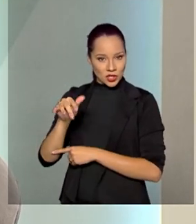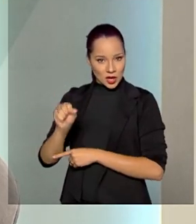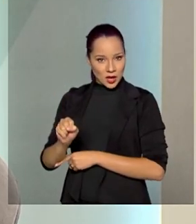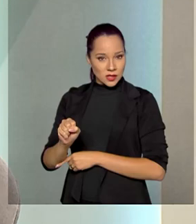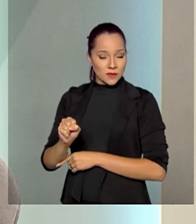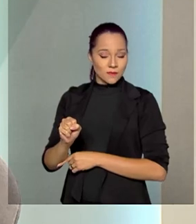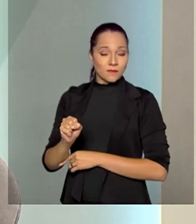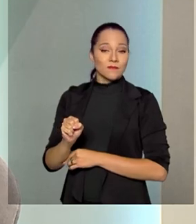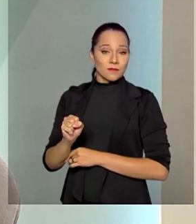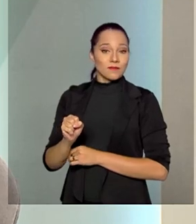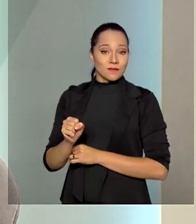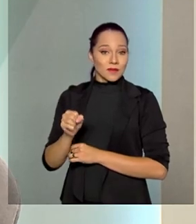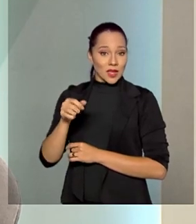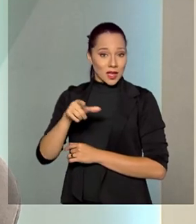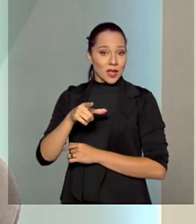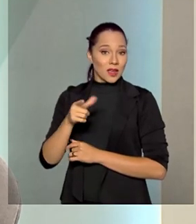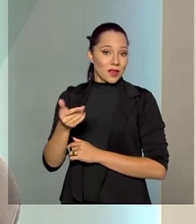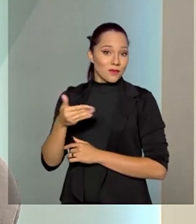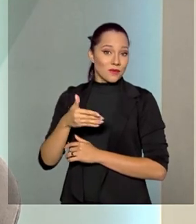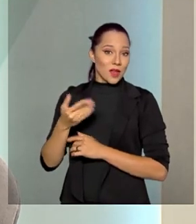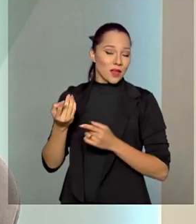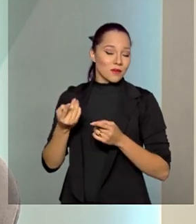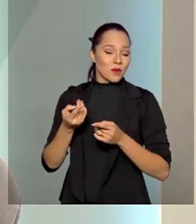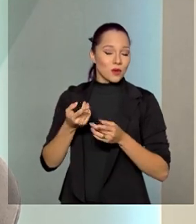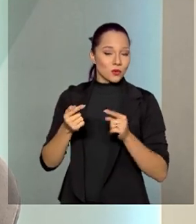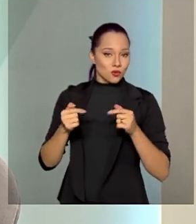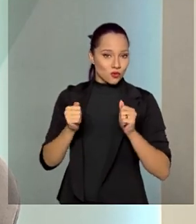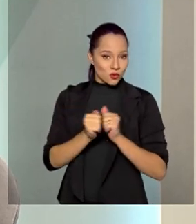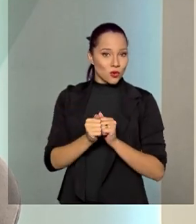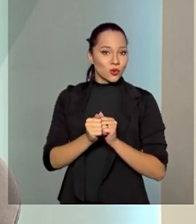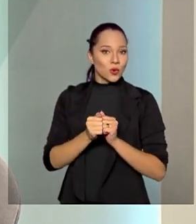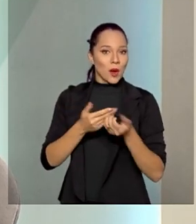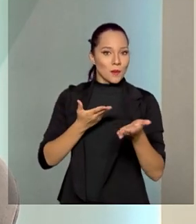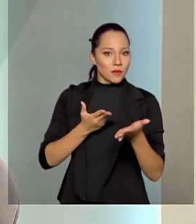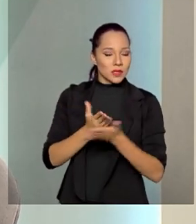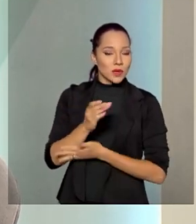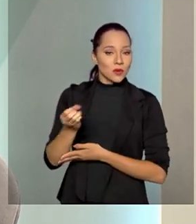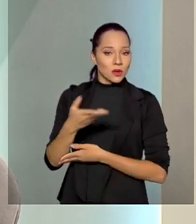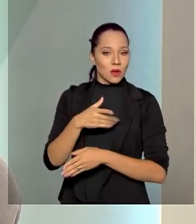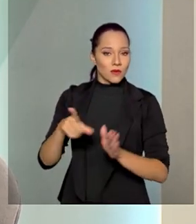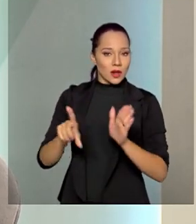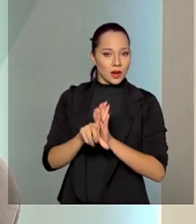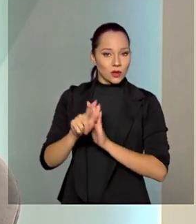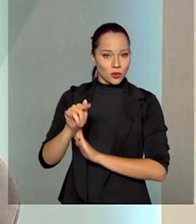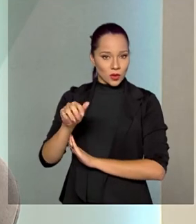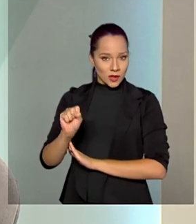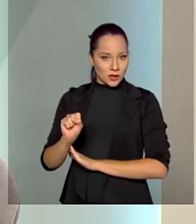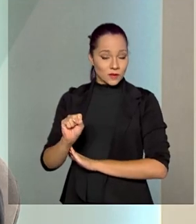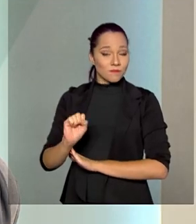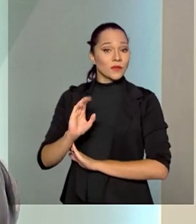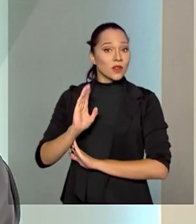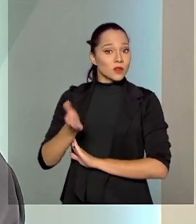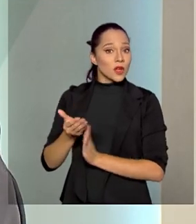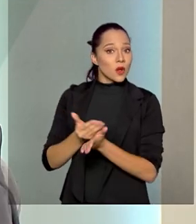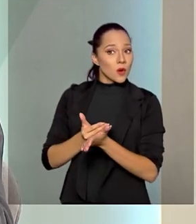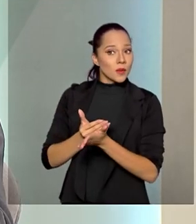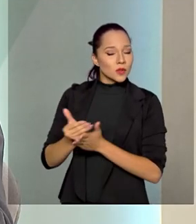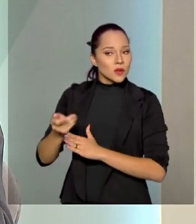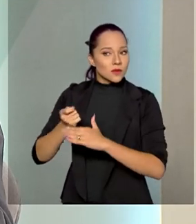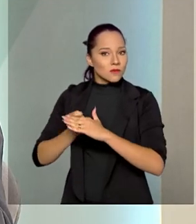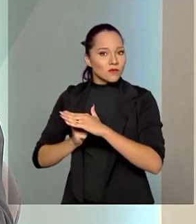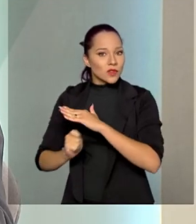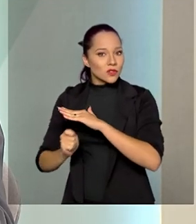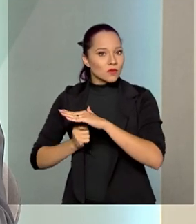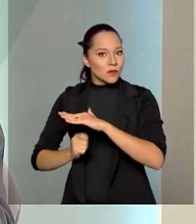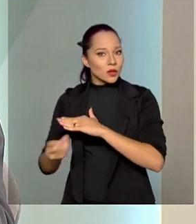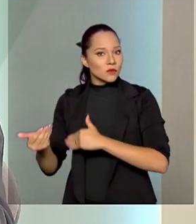culminar com a sanção da nova lei do gás, já começaram os investimentos a